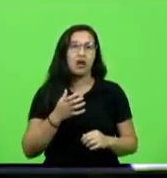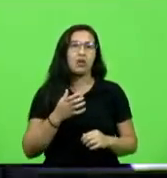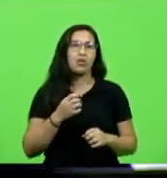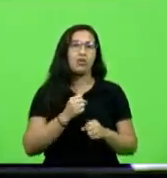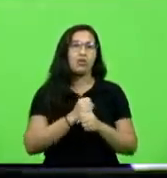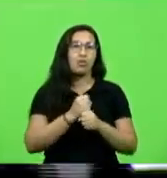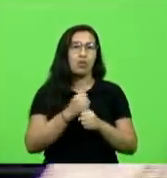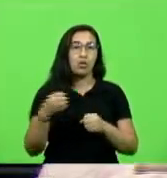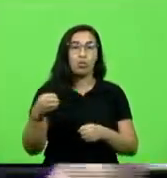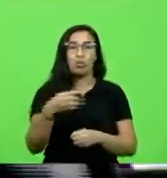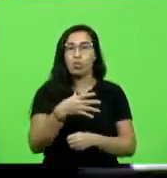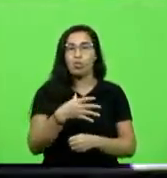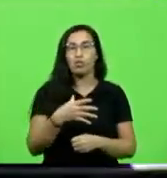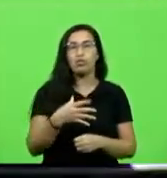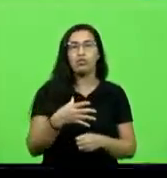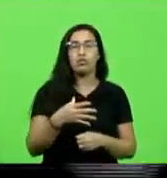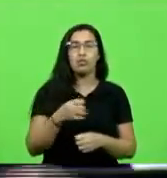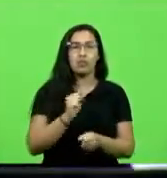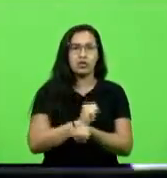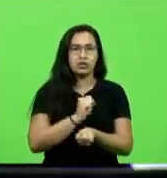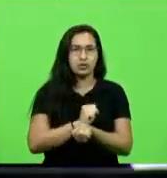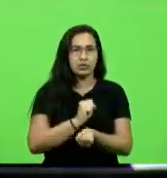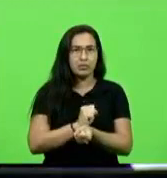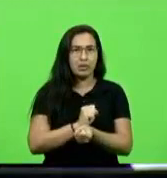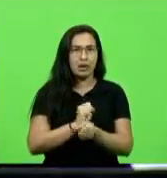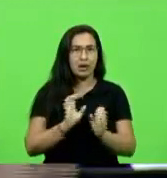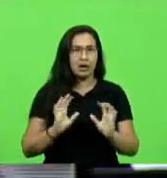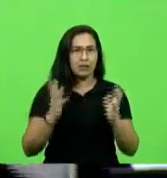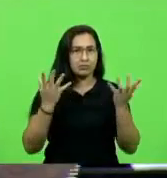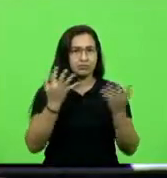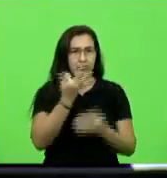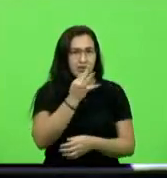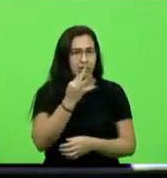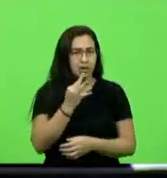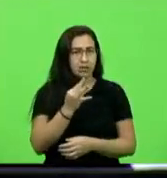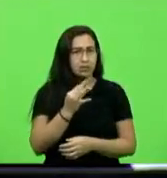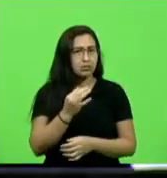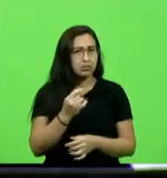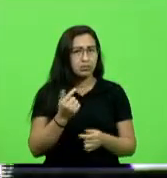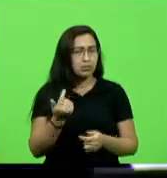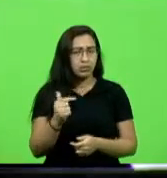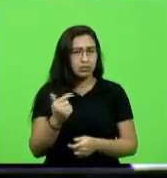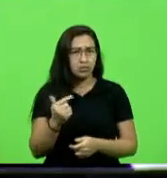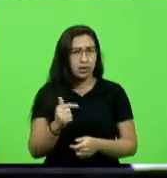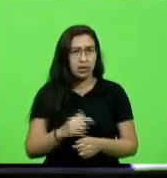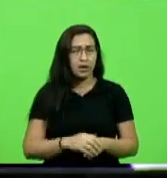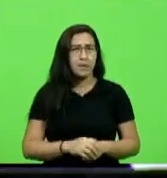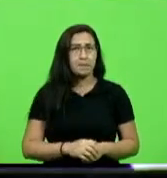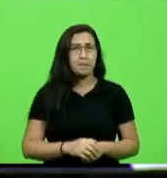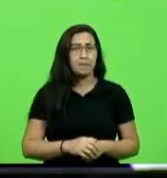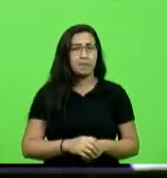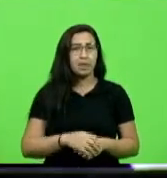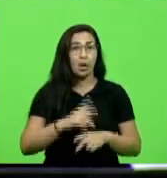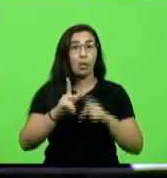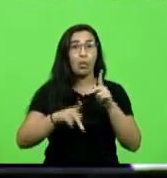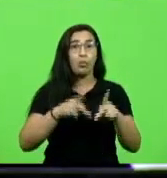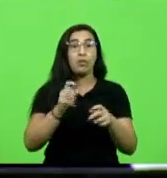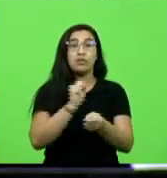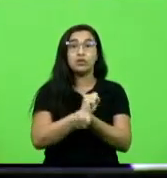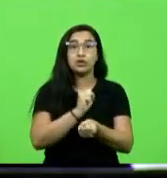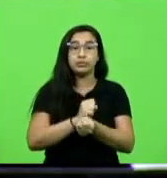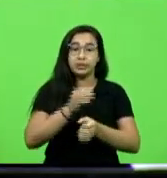vai agora estão esperando o carnaval não vai ter carnaval não vai ter carnaval e o povo esperando o julgamento